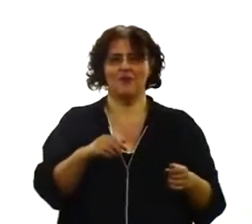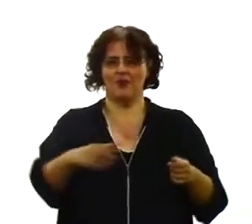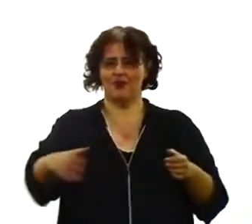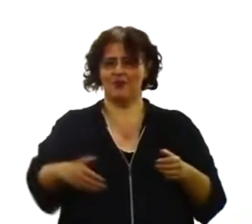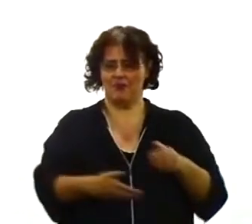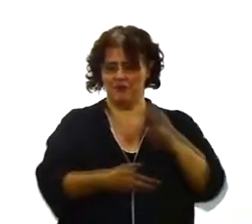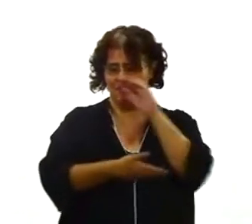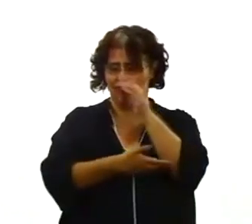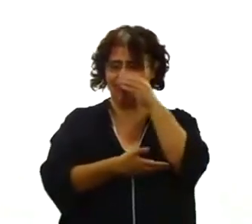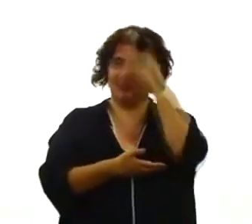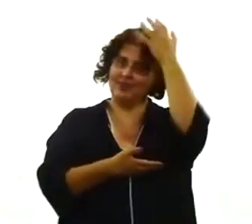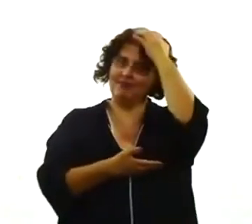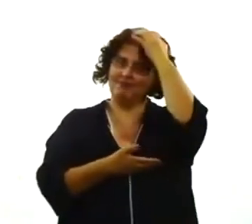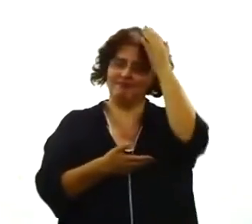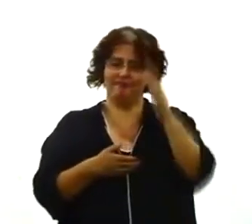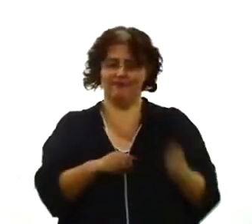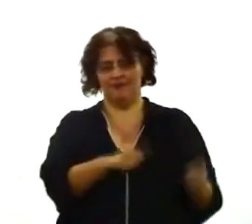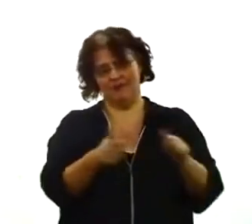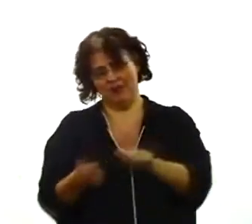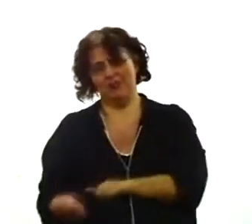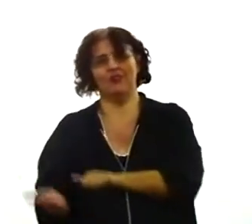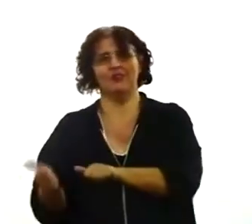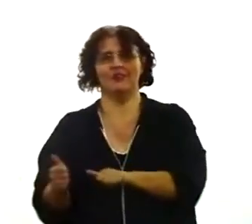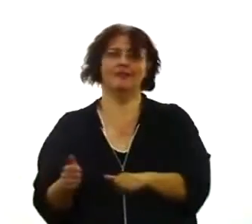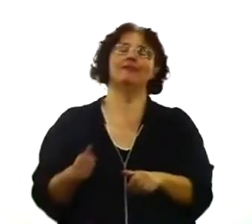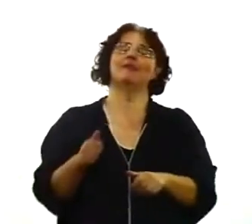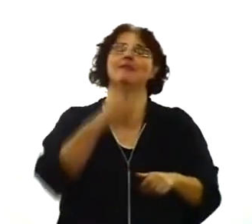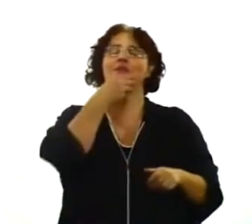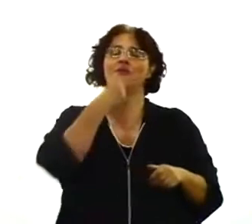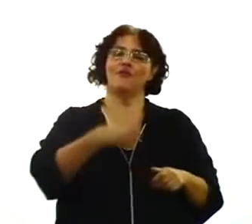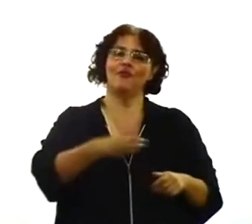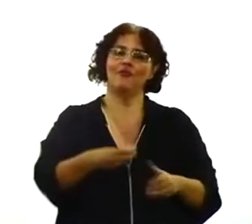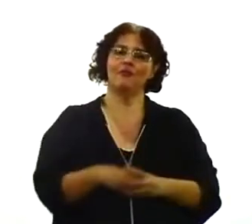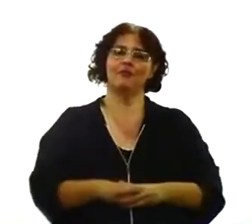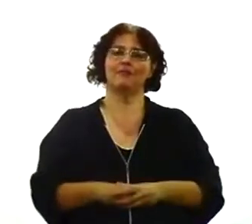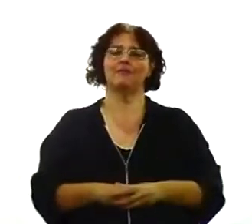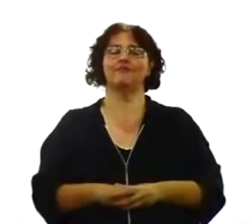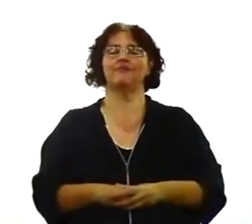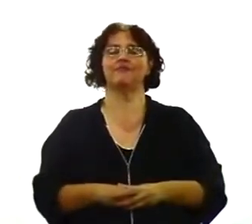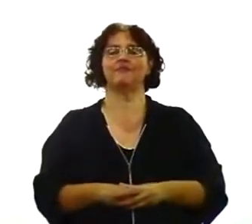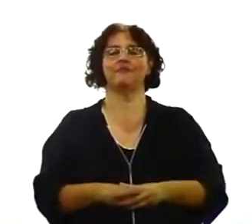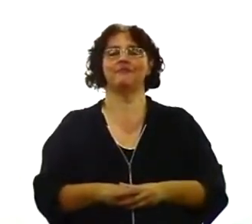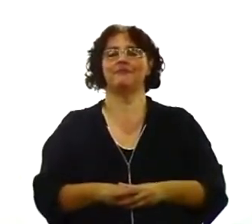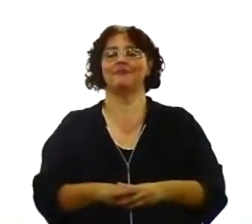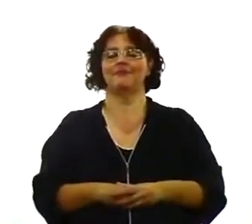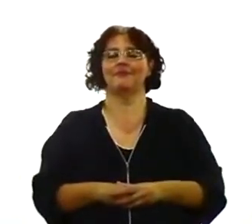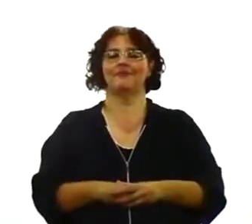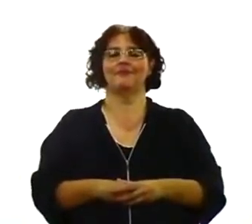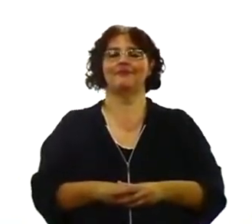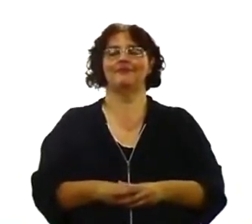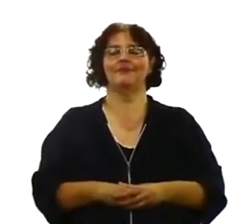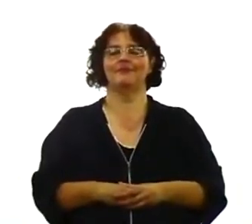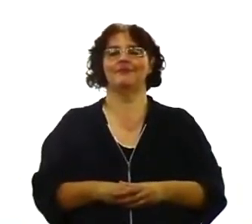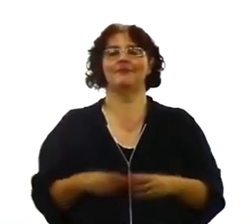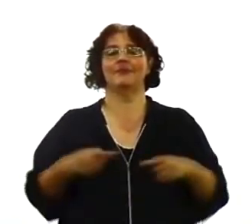Vendo o pai e a mãe adorando a Deus. Sendo servos de Deus. Ele também vai querer ser. Sabe o que vai acontecer? Quando ele